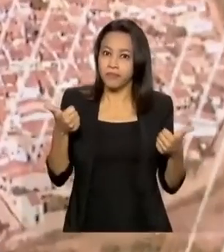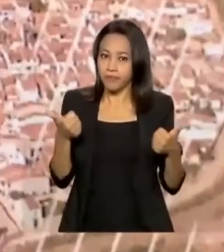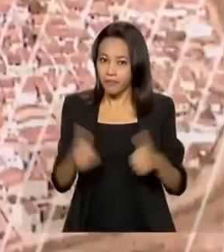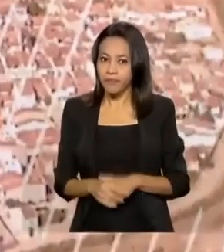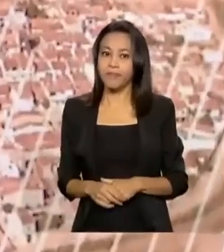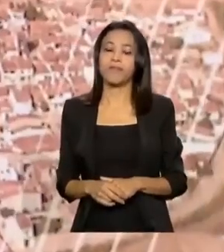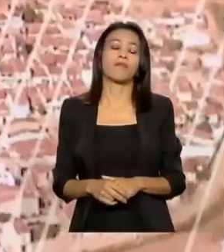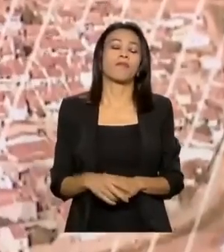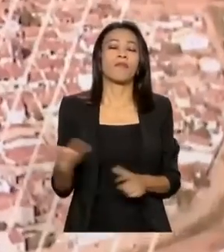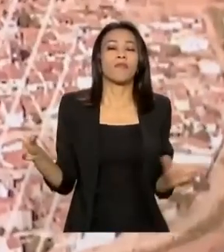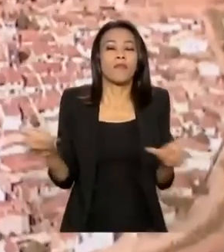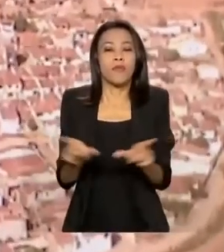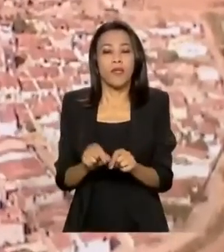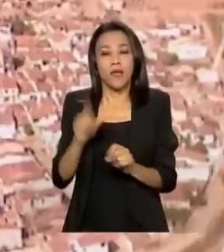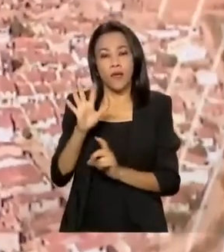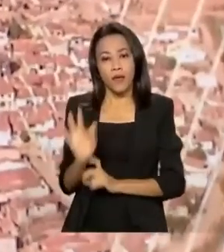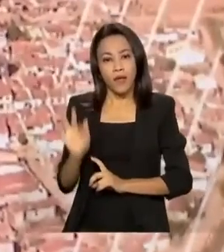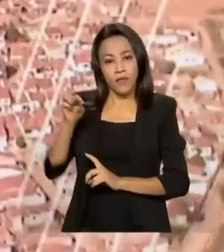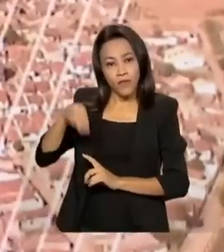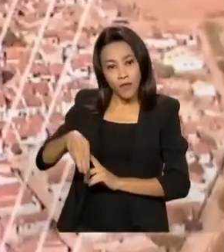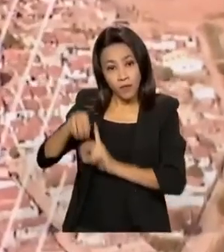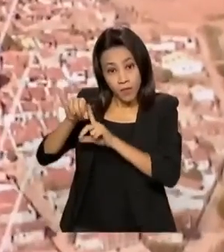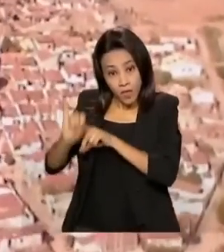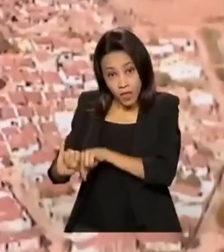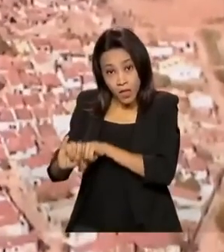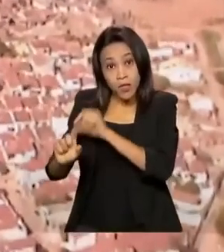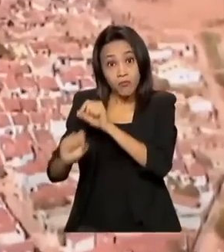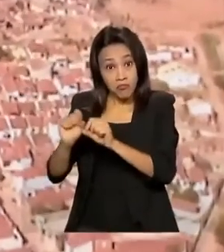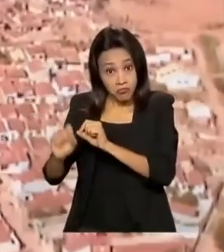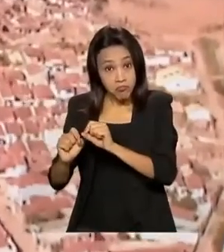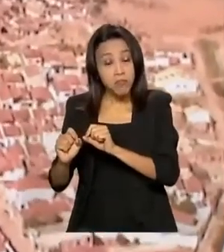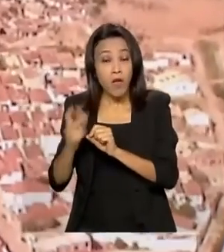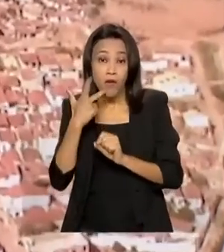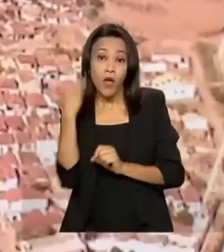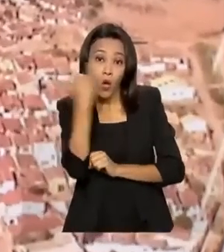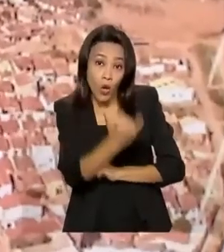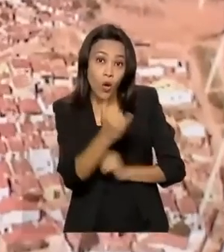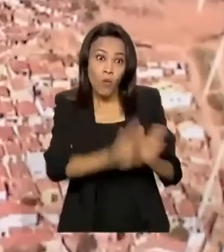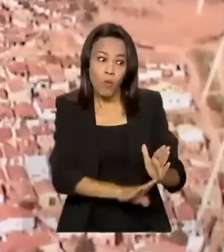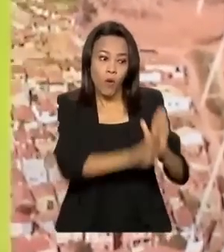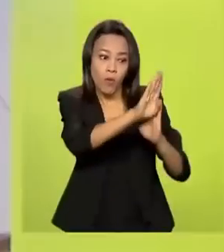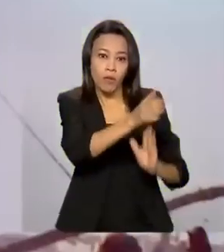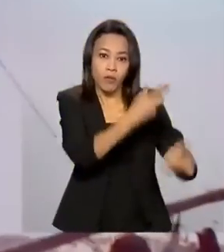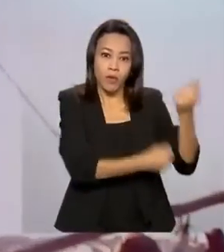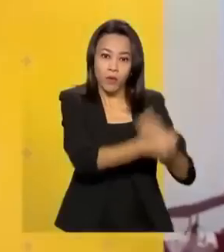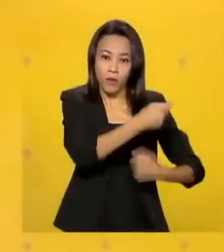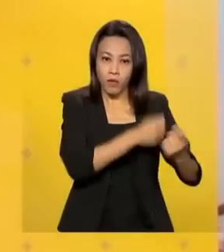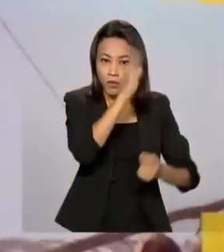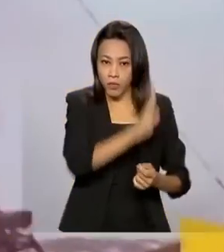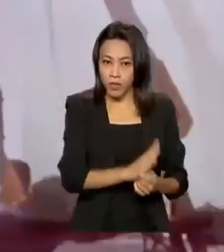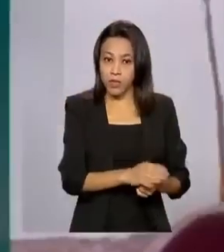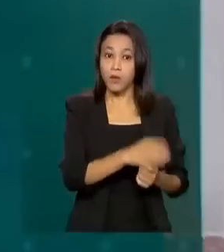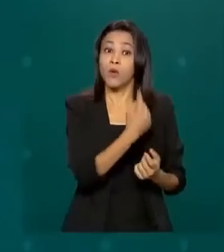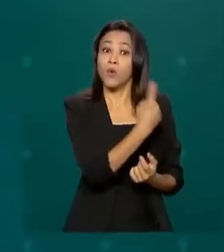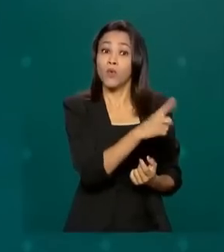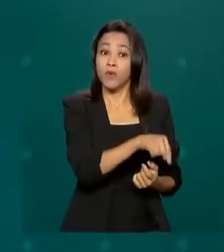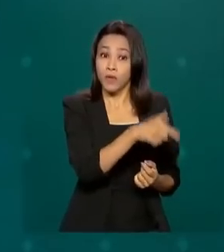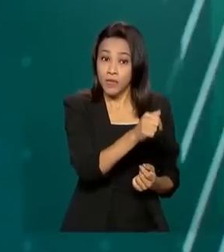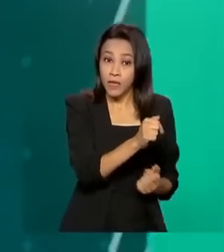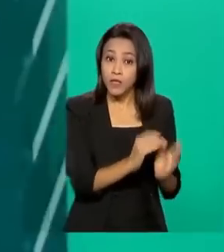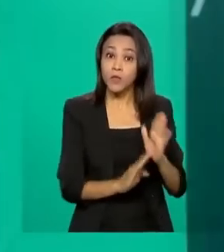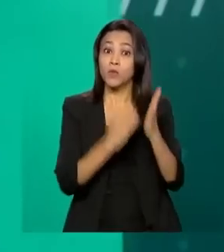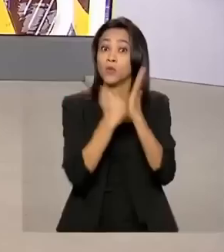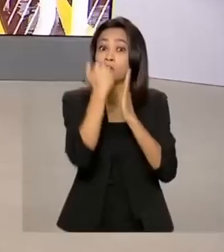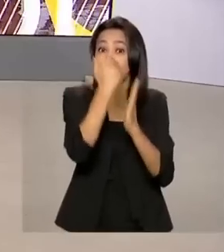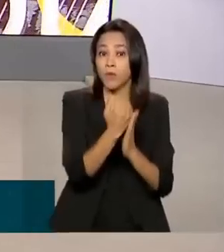O Fundo Monetário Internacional revisou o crescimento da economia brasileira de 1,7% para 2,8%